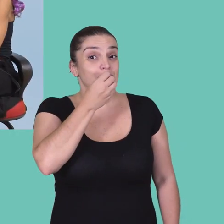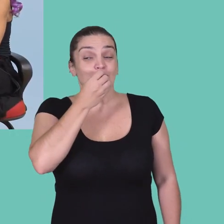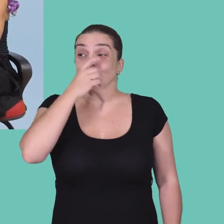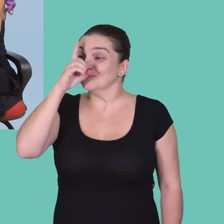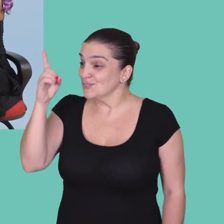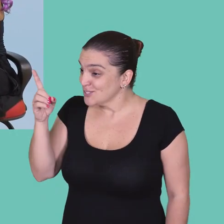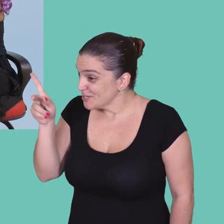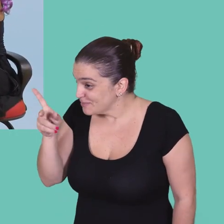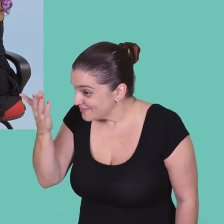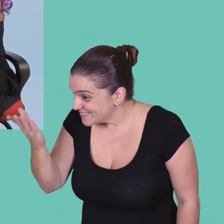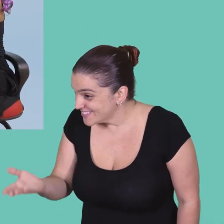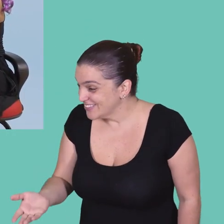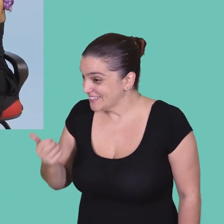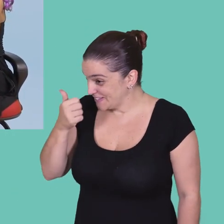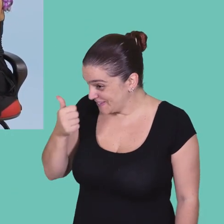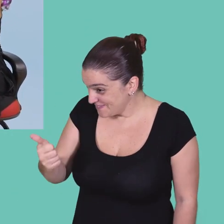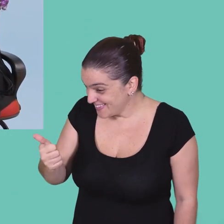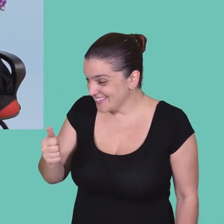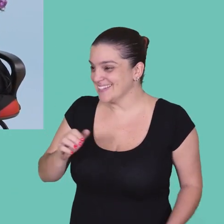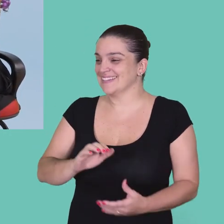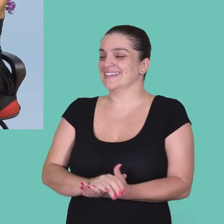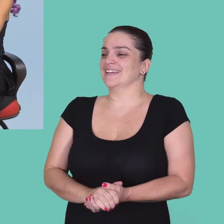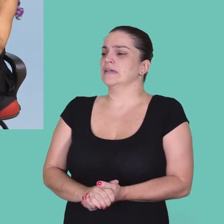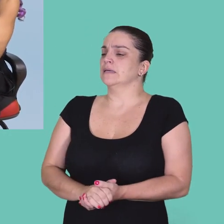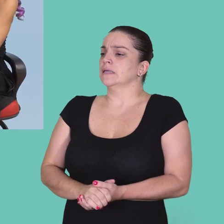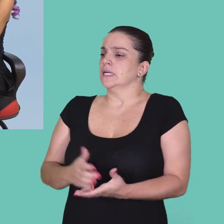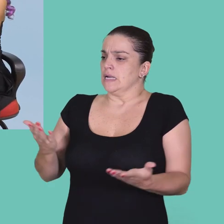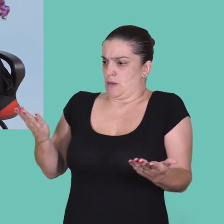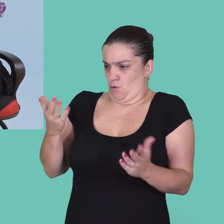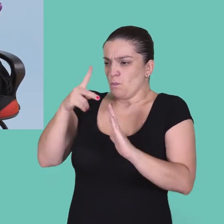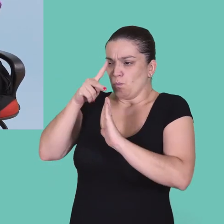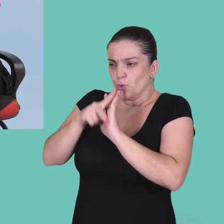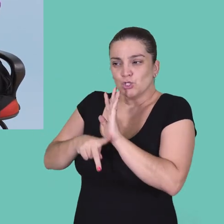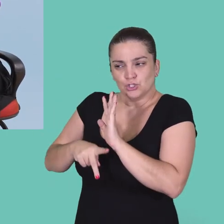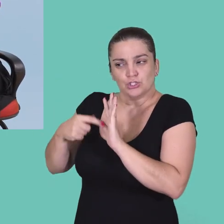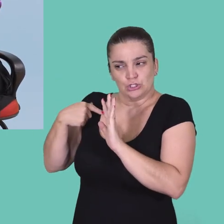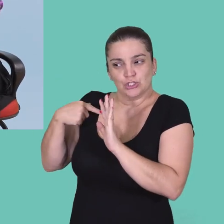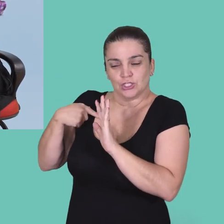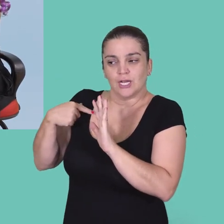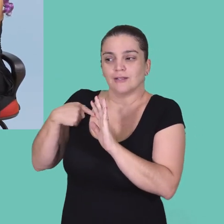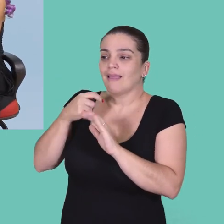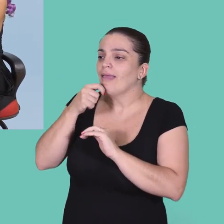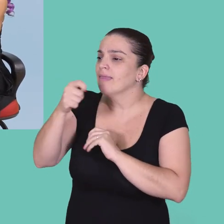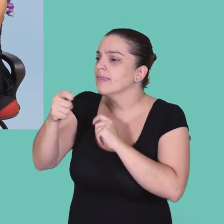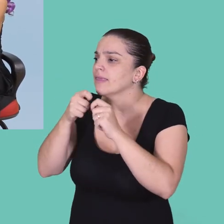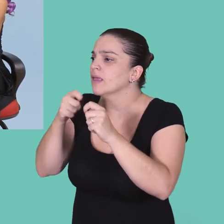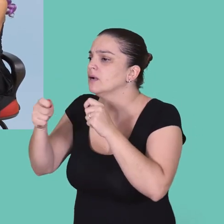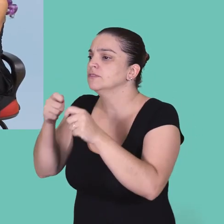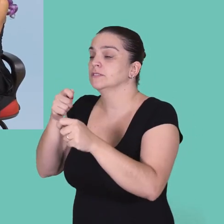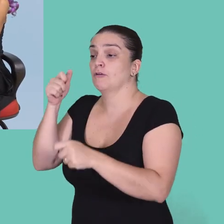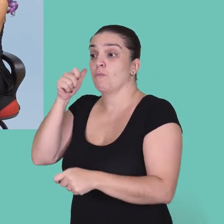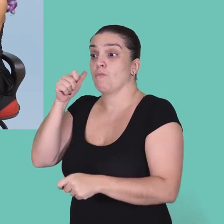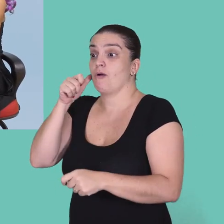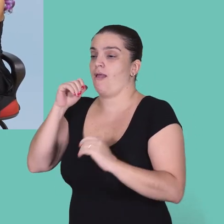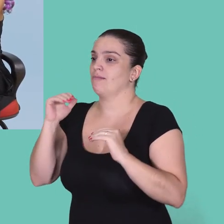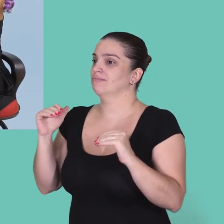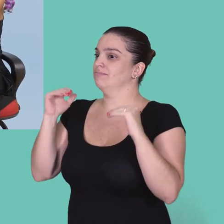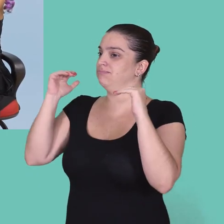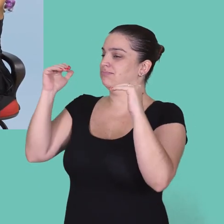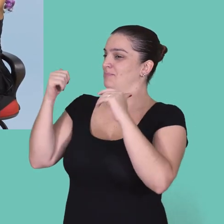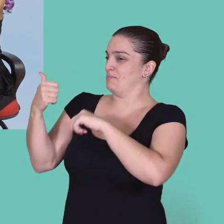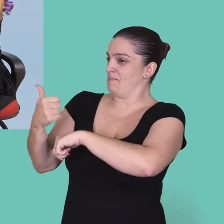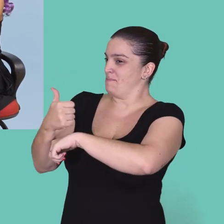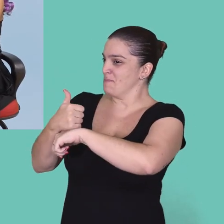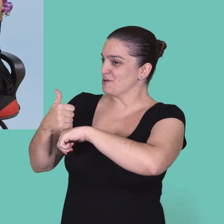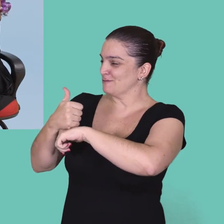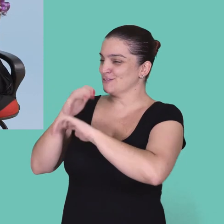Bom dia, professora. Tudo bem? Então, nós temos esse projeto onde nós entrevistamos mulheres com